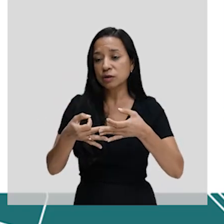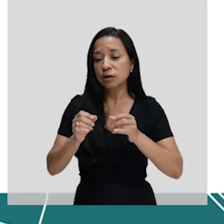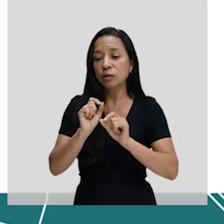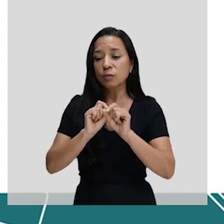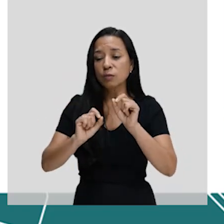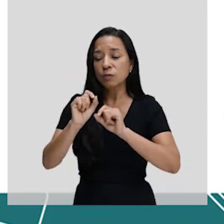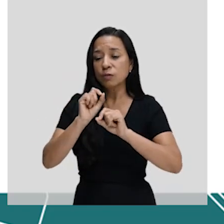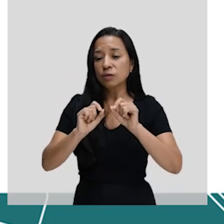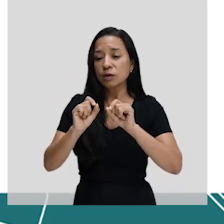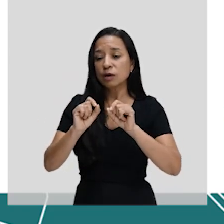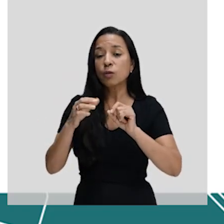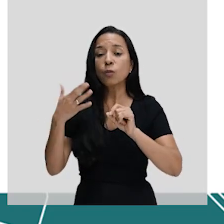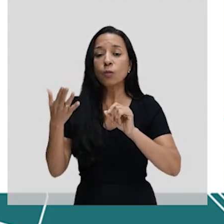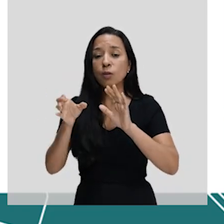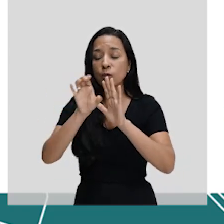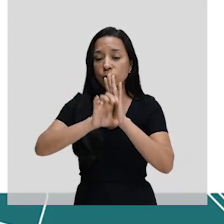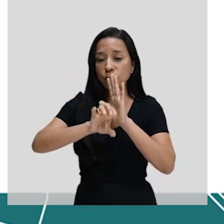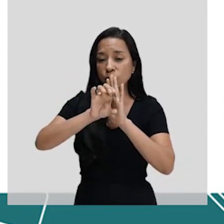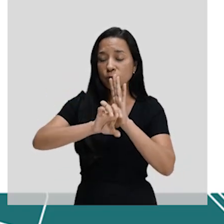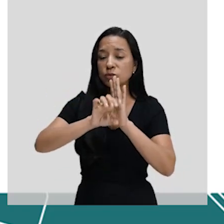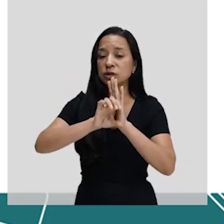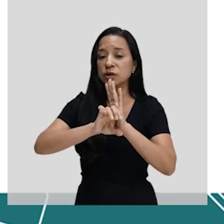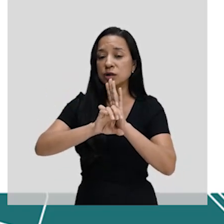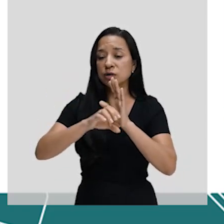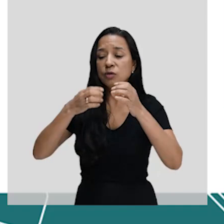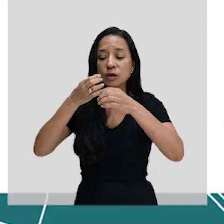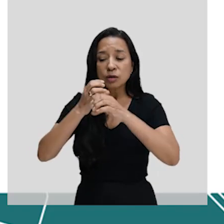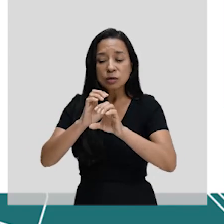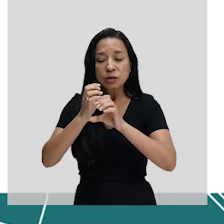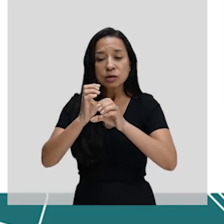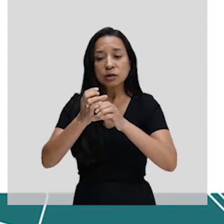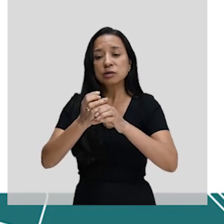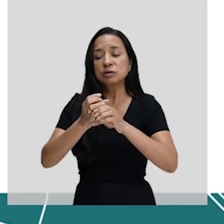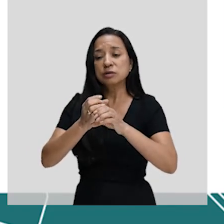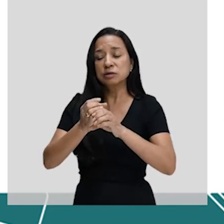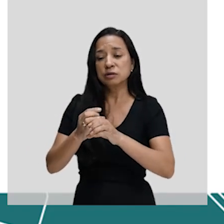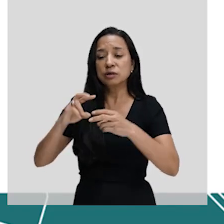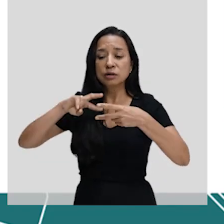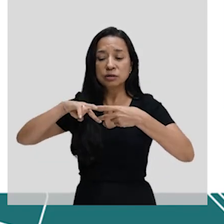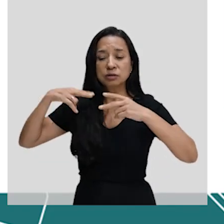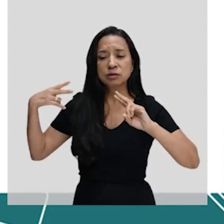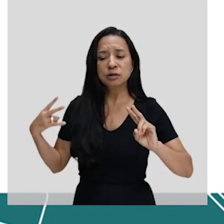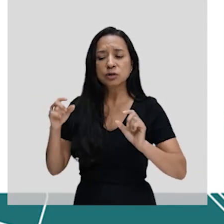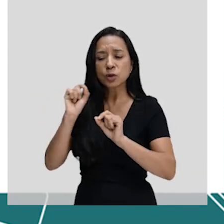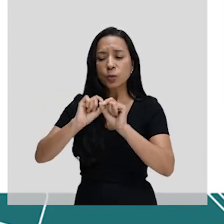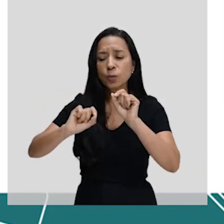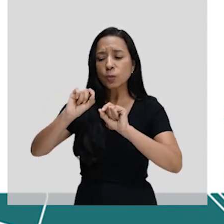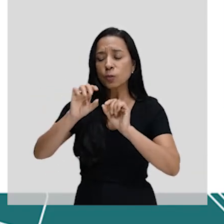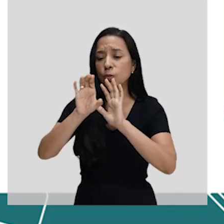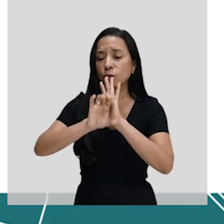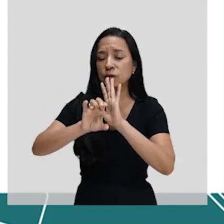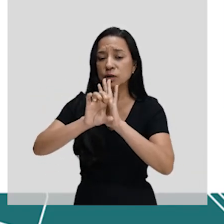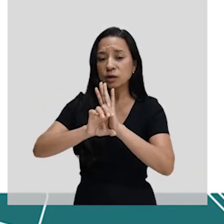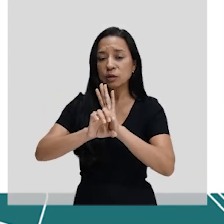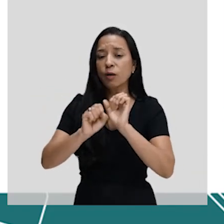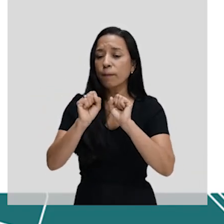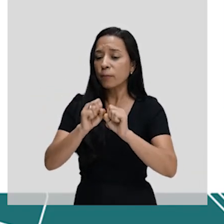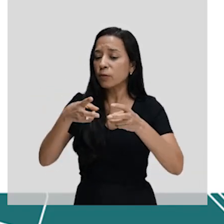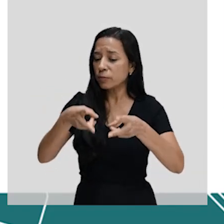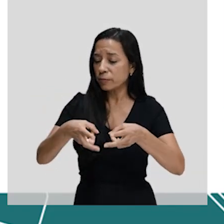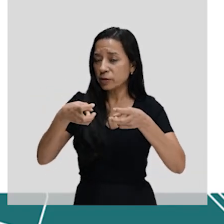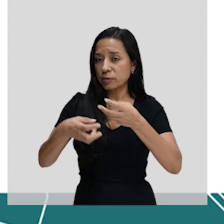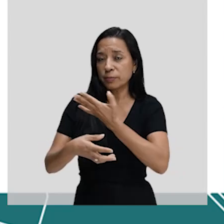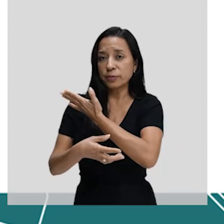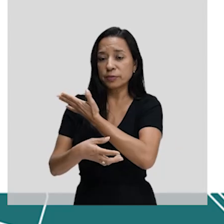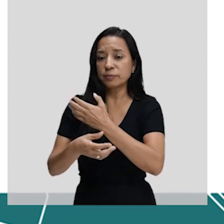qual é o conceito de engenharia genética, né, pessoal? Bem, engenharia genética, como vocês podem perceber aqui,